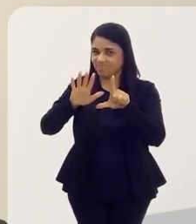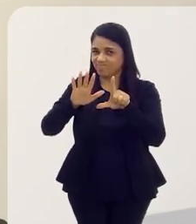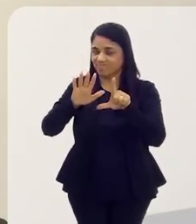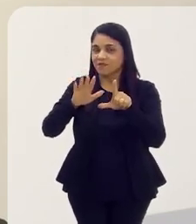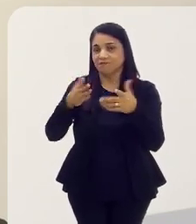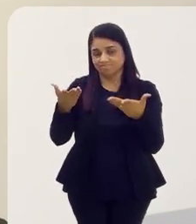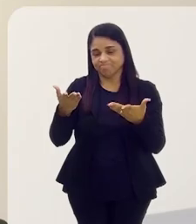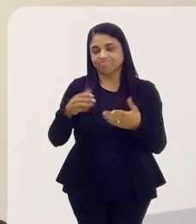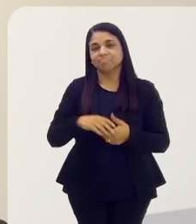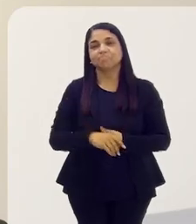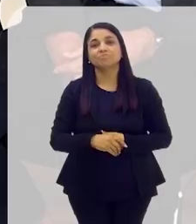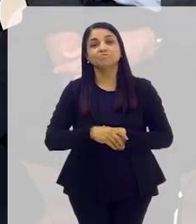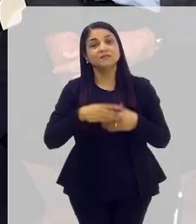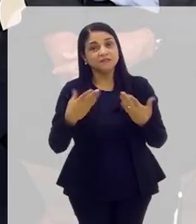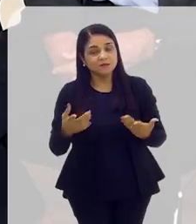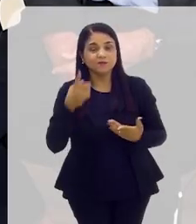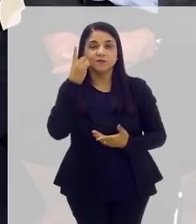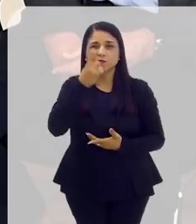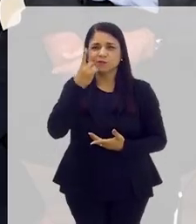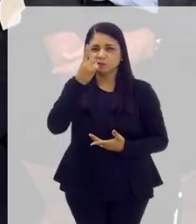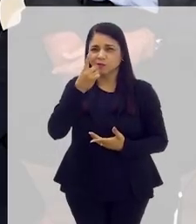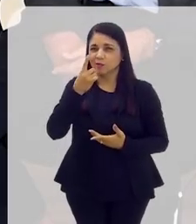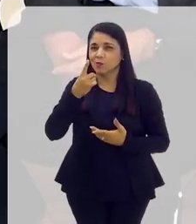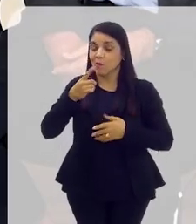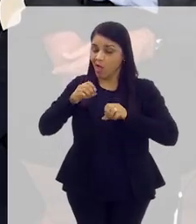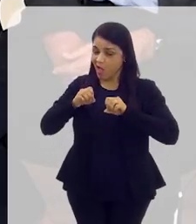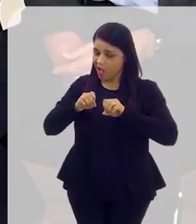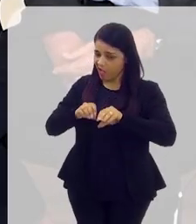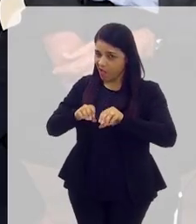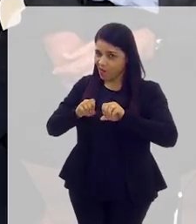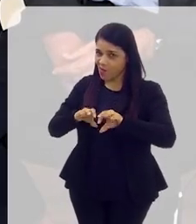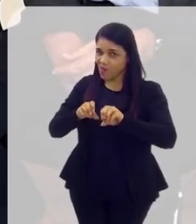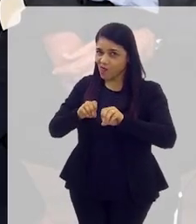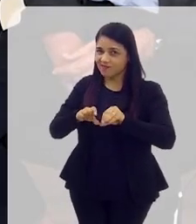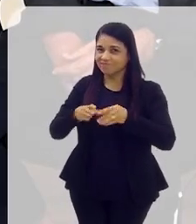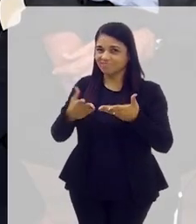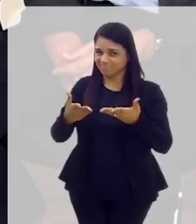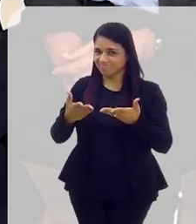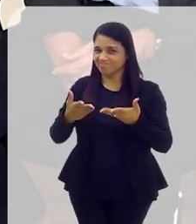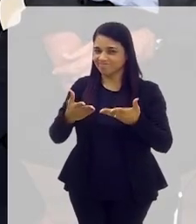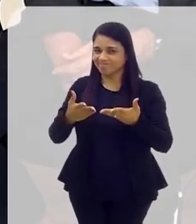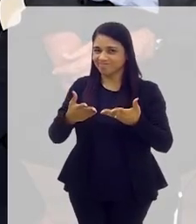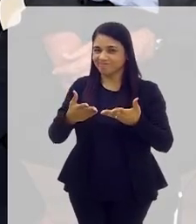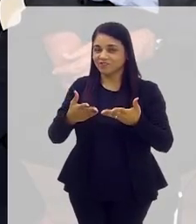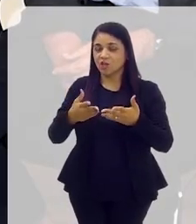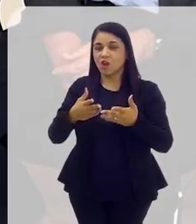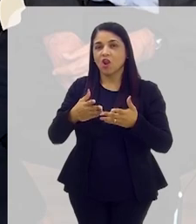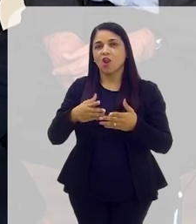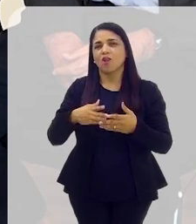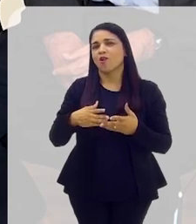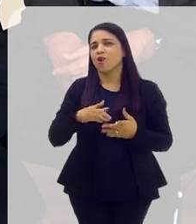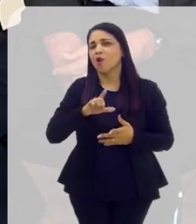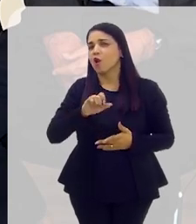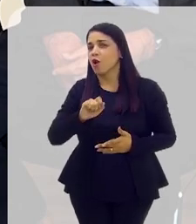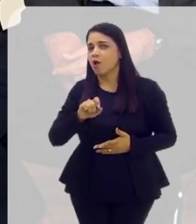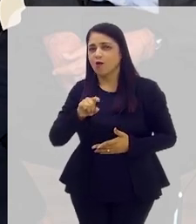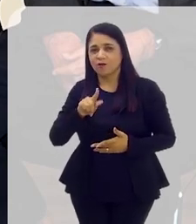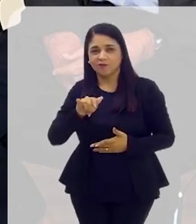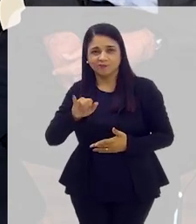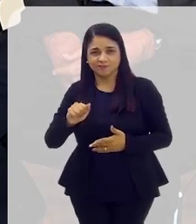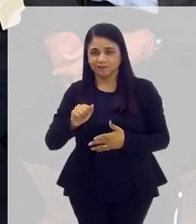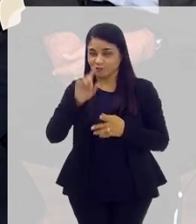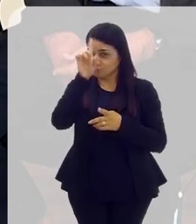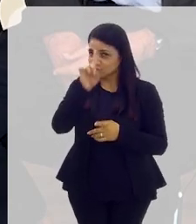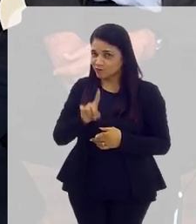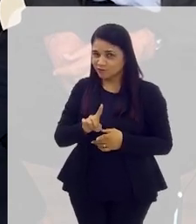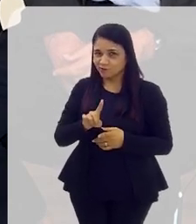interage. Muito bem, deputado. Assim, uma aula, especialmente dentro da chamada lógica do Estado de